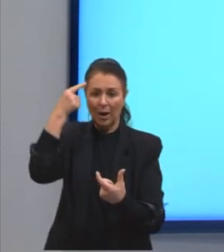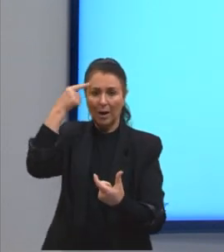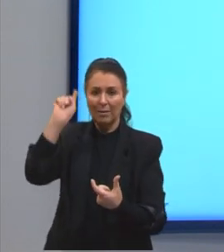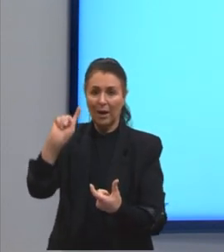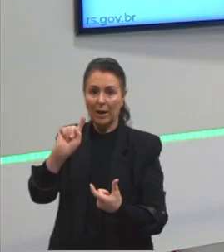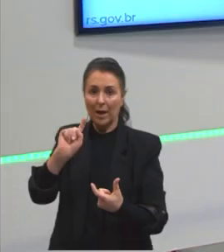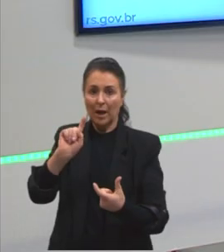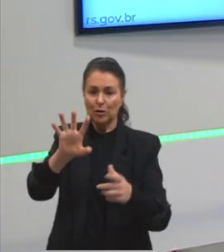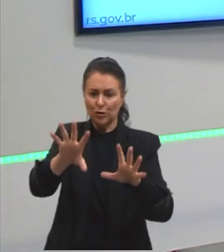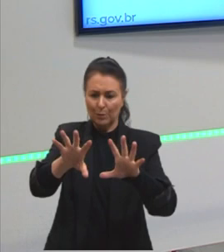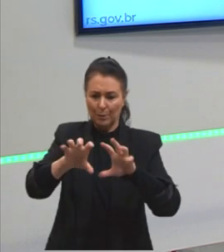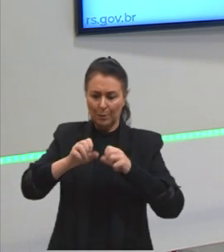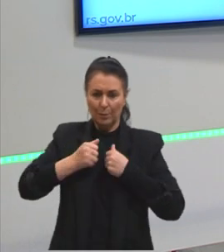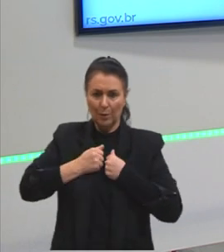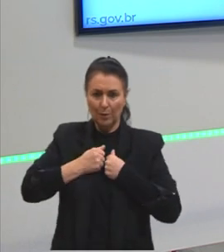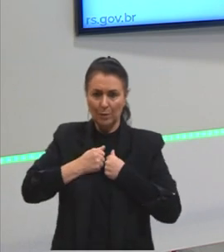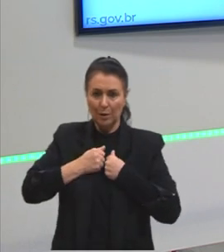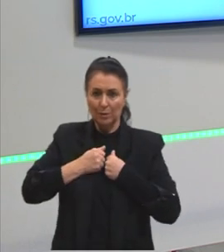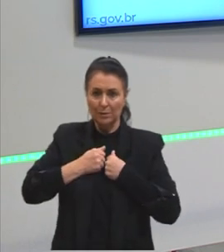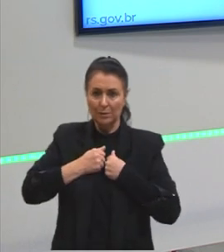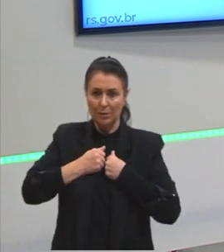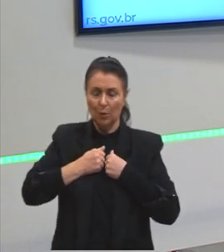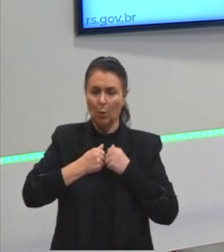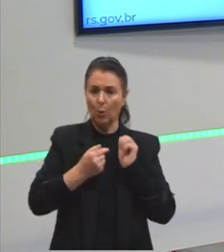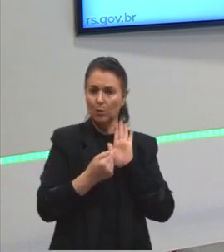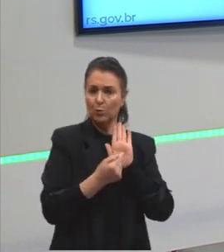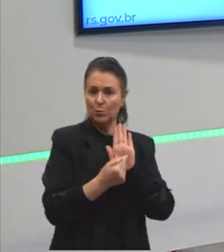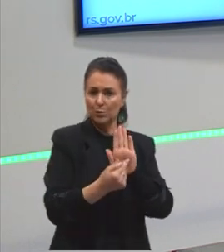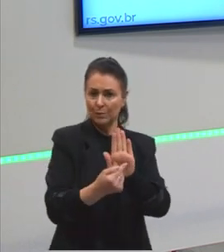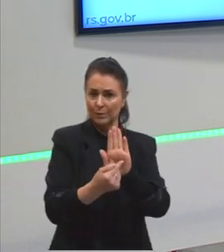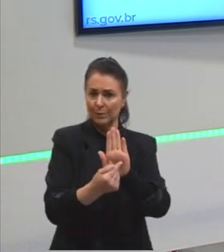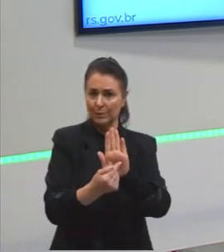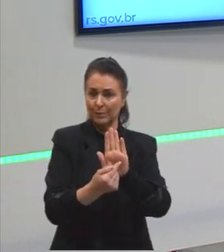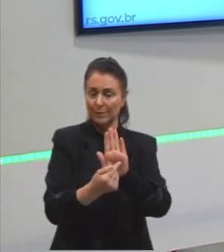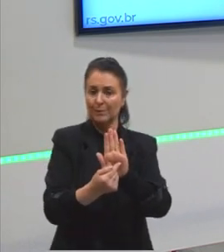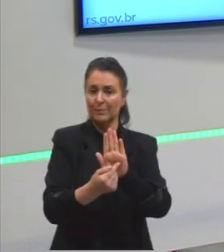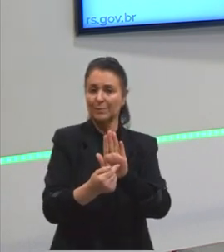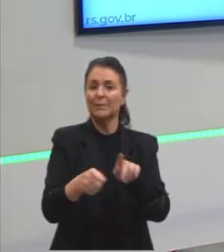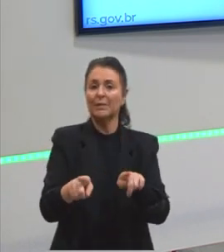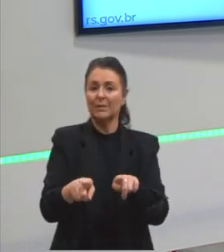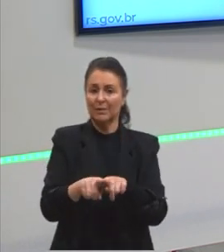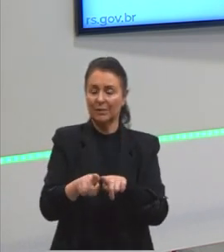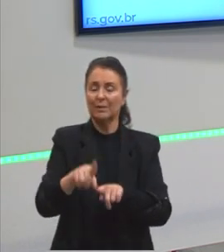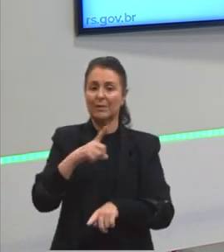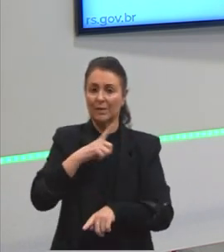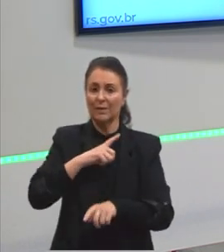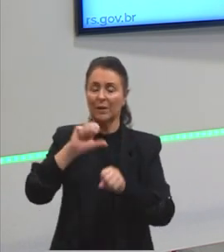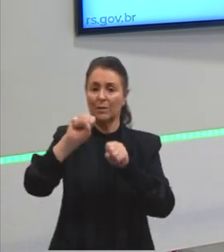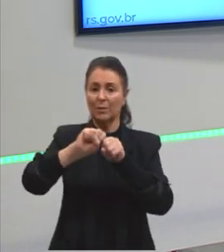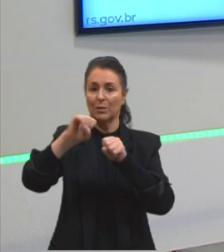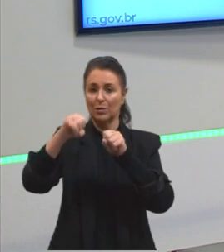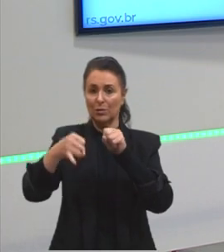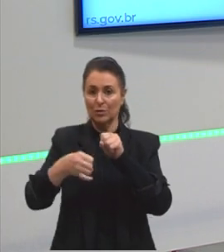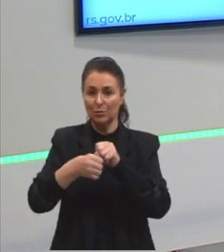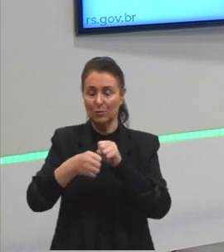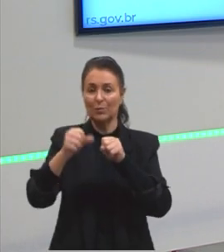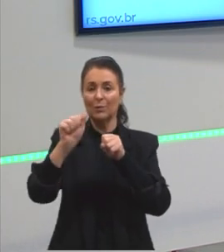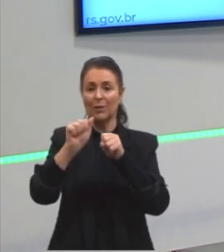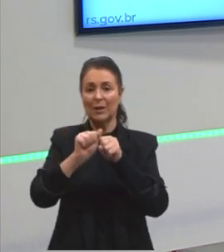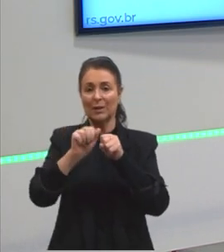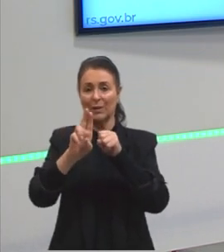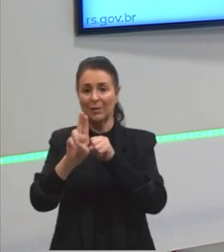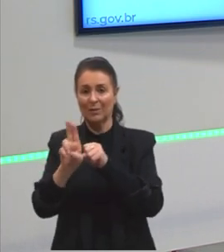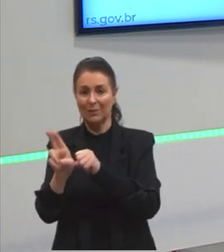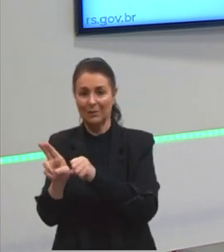posse ou de determinação, a gente tem ali também um adjunto adnominal. Olhem ali.